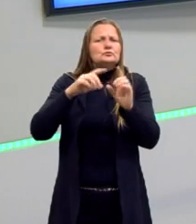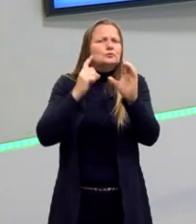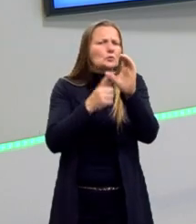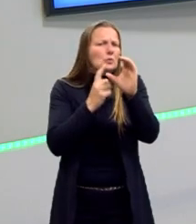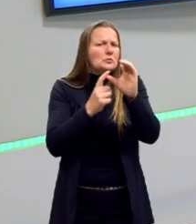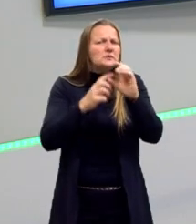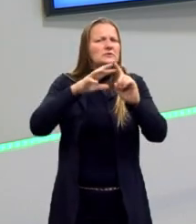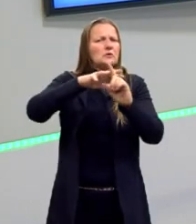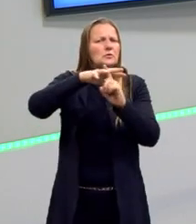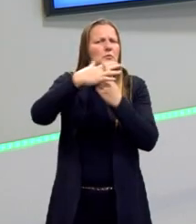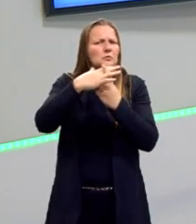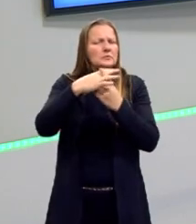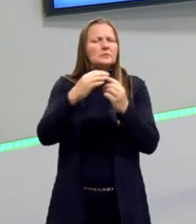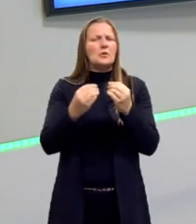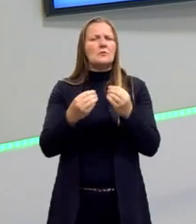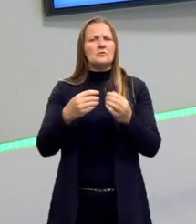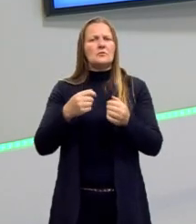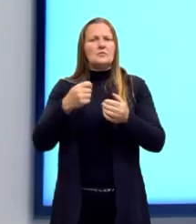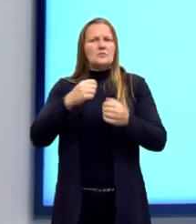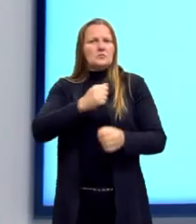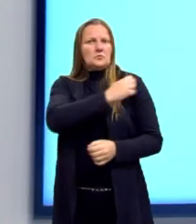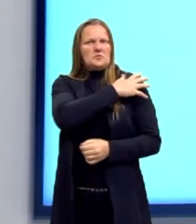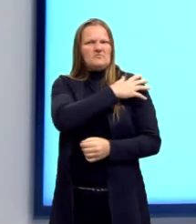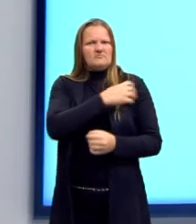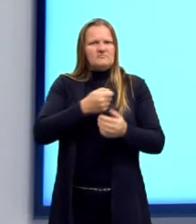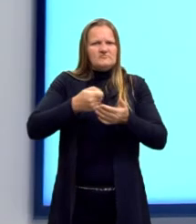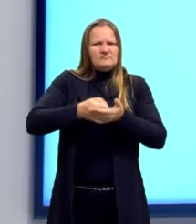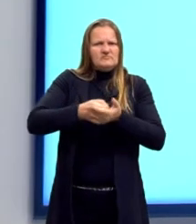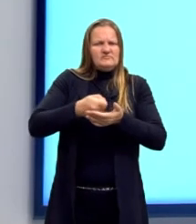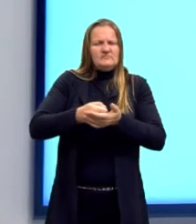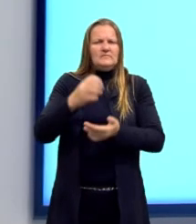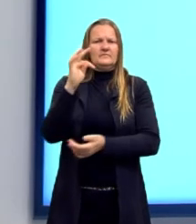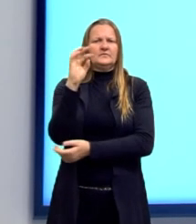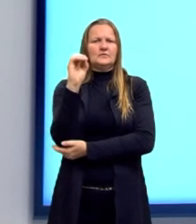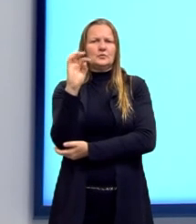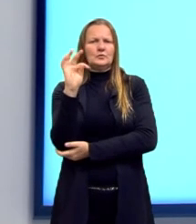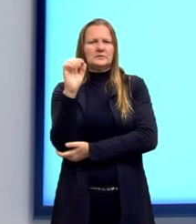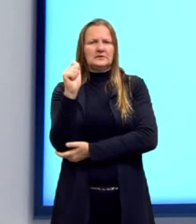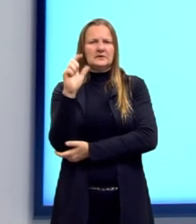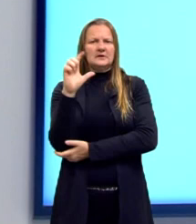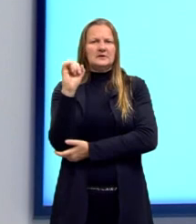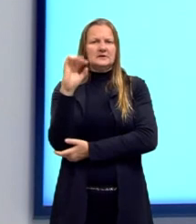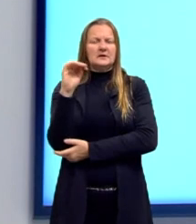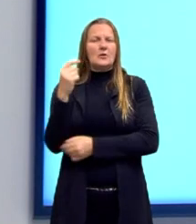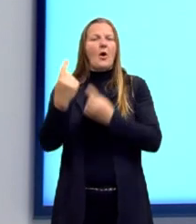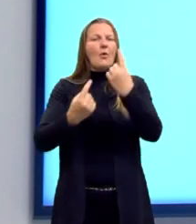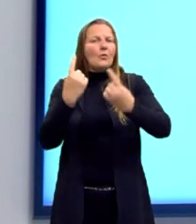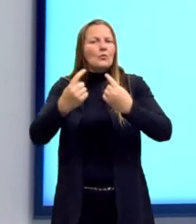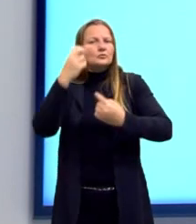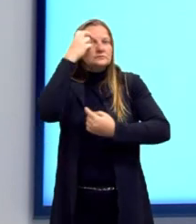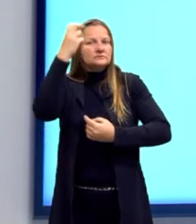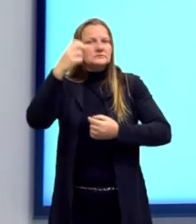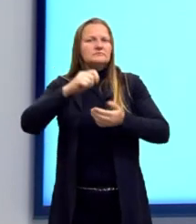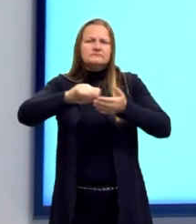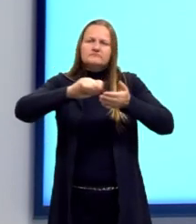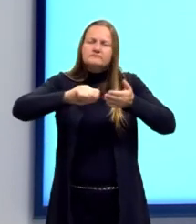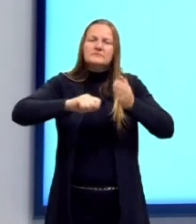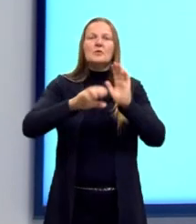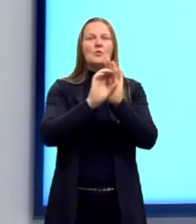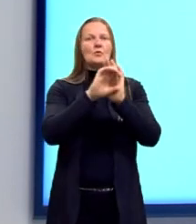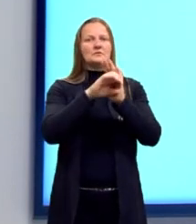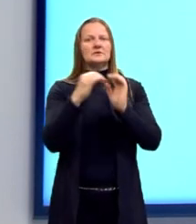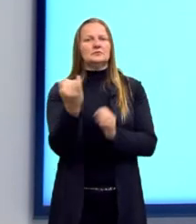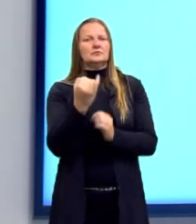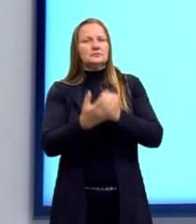fosse necessariamente totalitário. Alguns intelectuais debatem isso com ela. Mas esse conceito, ele é muito importante, ele aparece